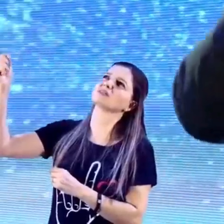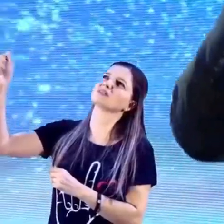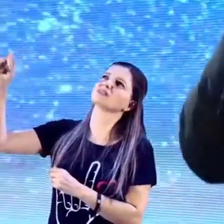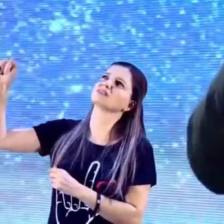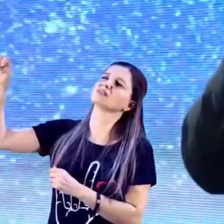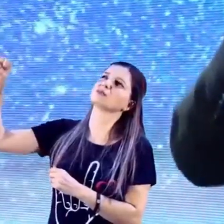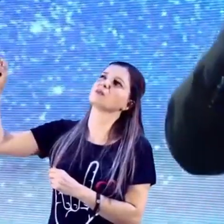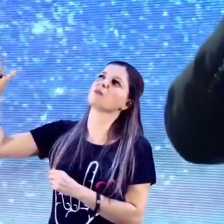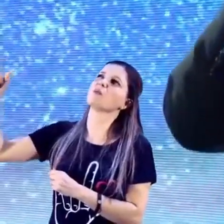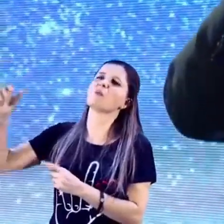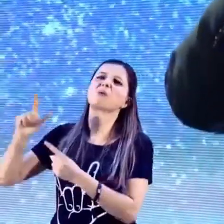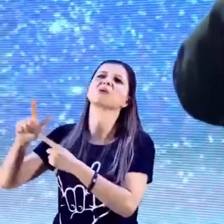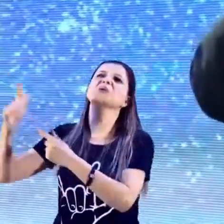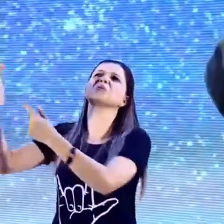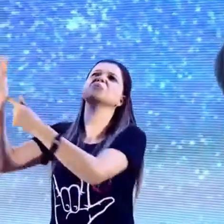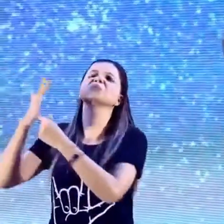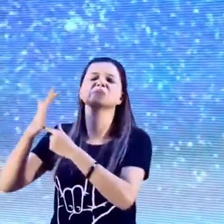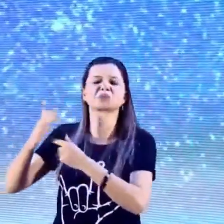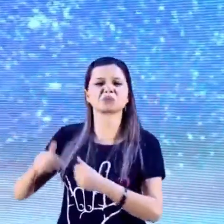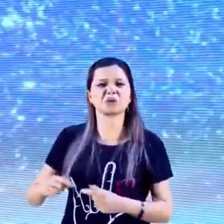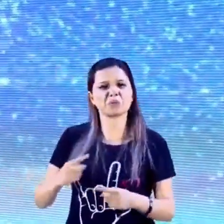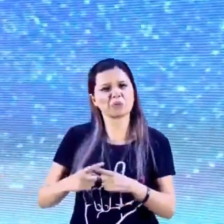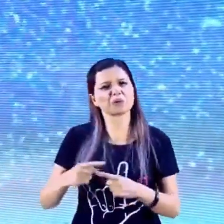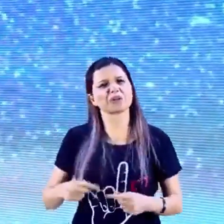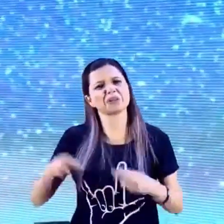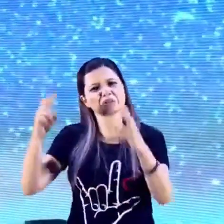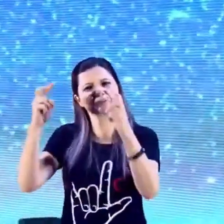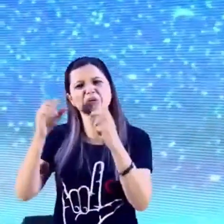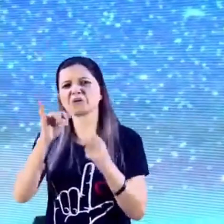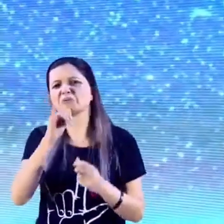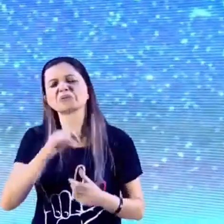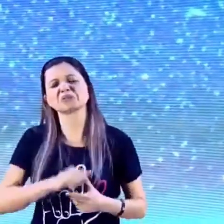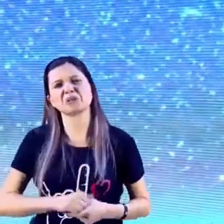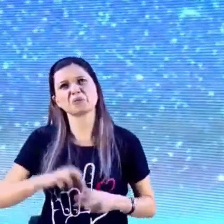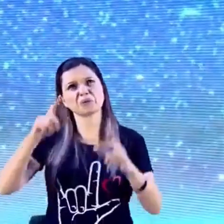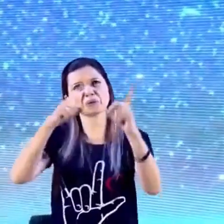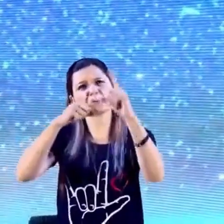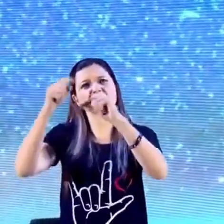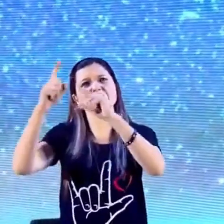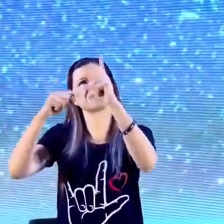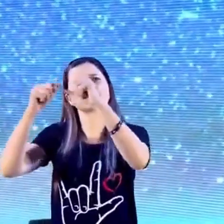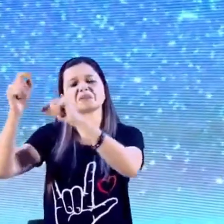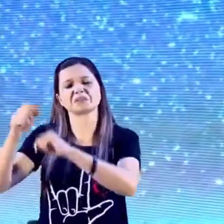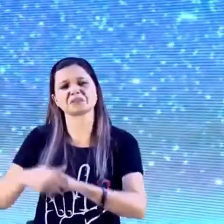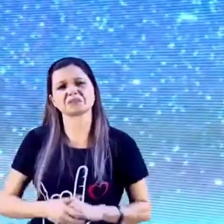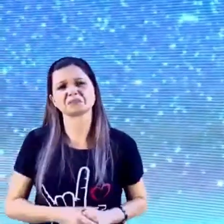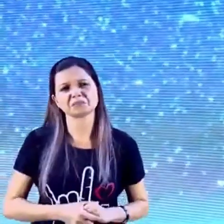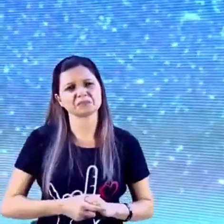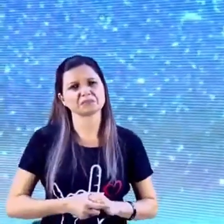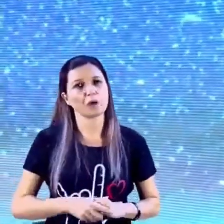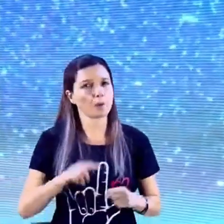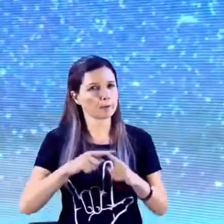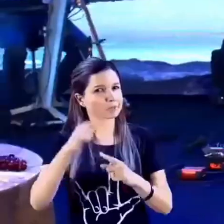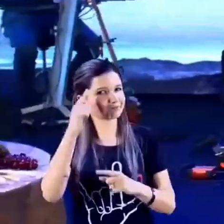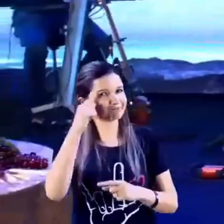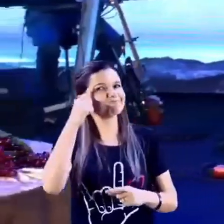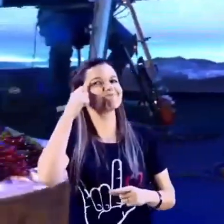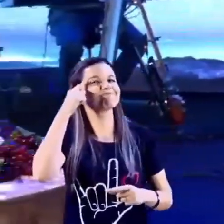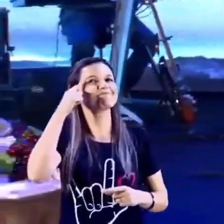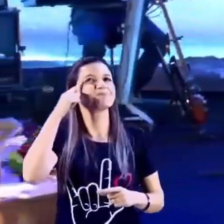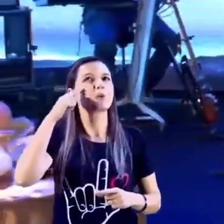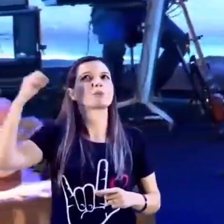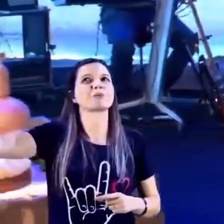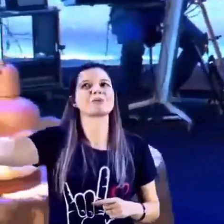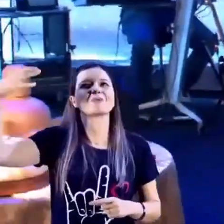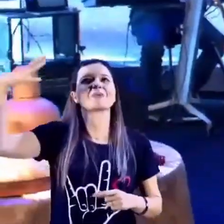demonstrativo? Porque Deus usou como referência as estrelas. Para a gente ter uma ideia da dimensão